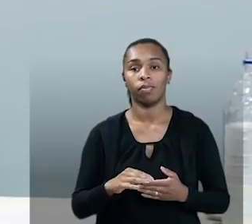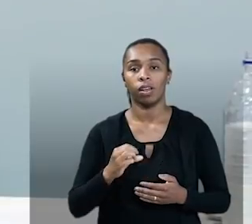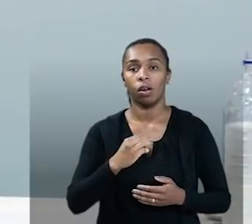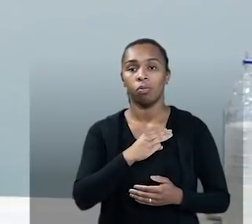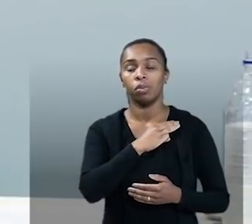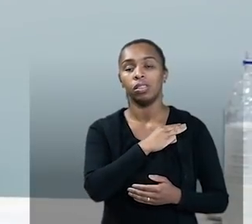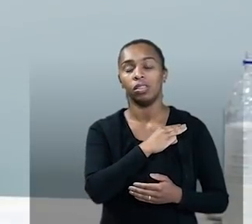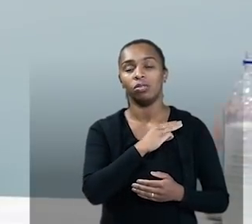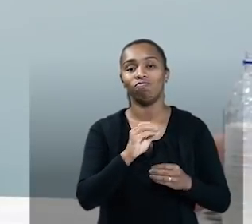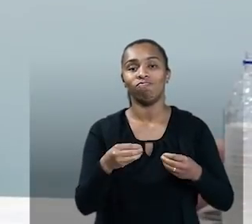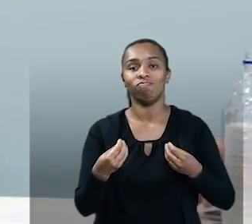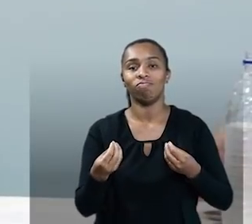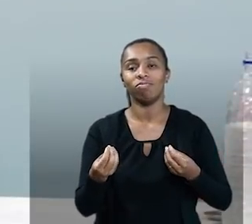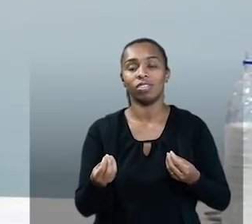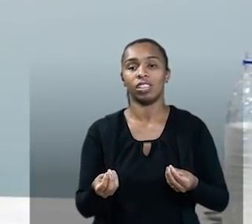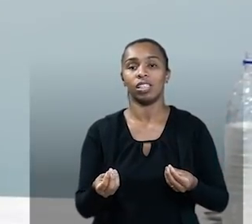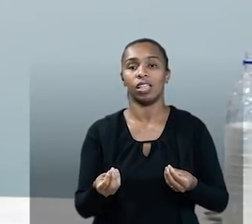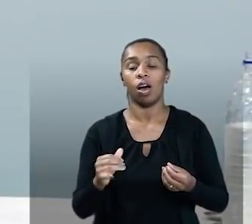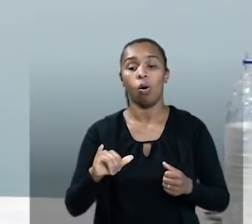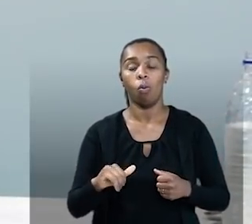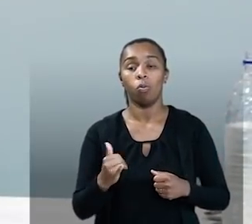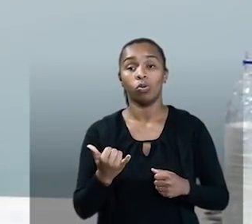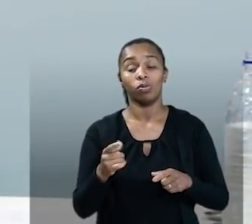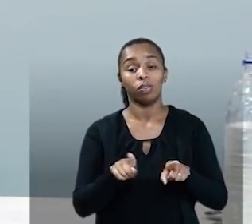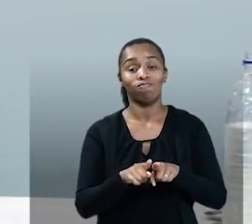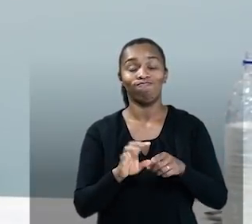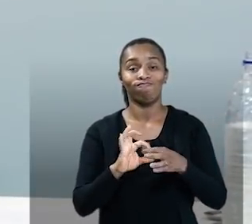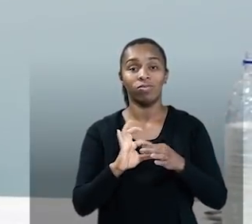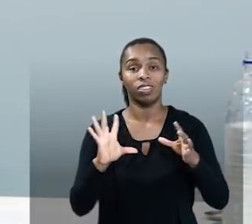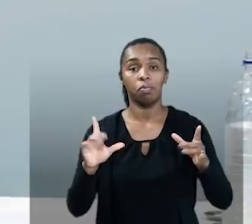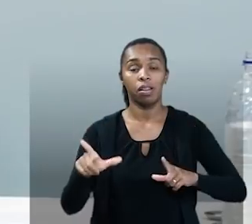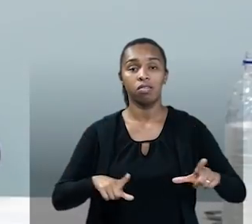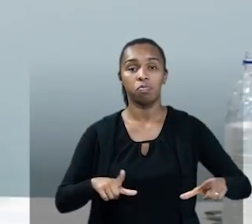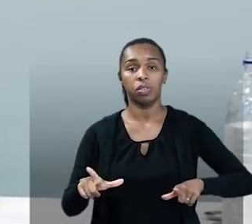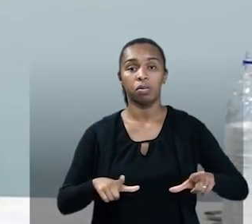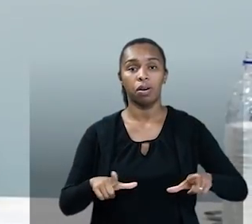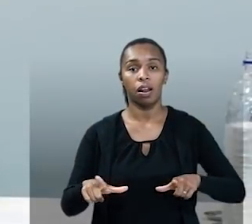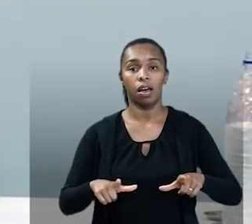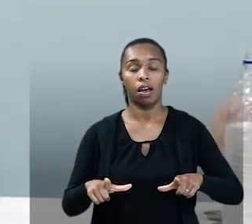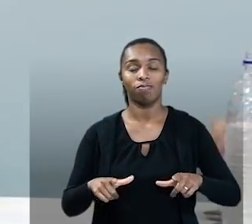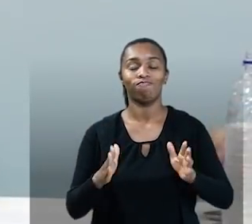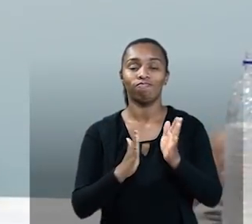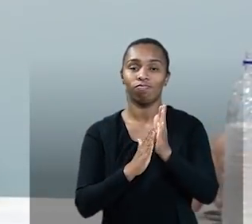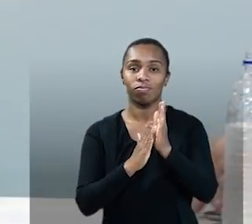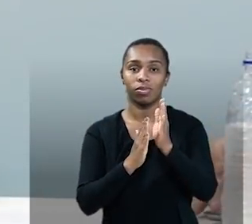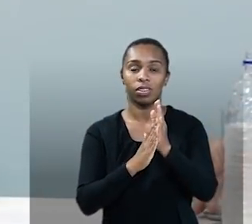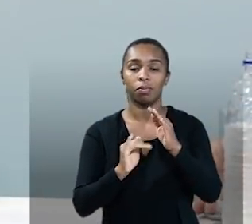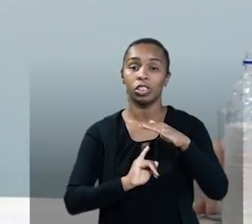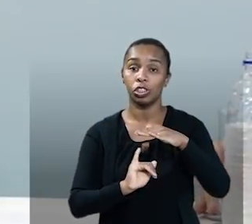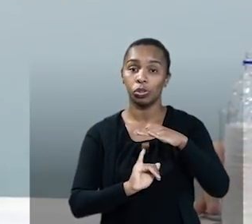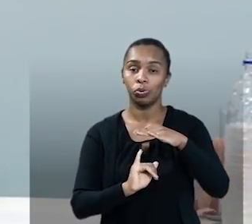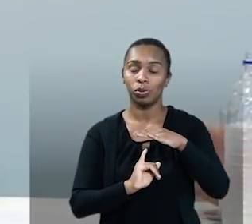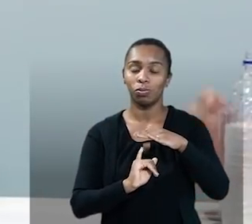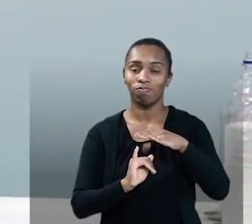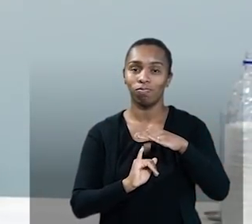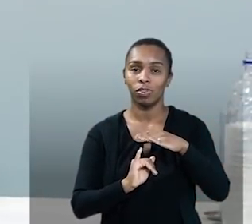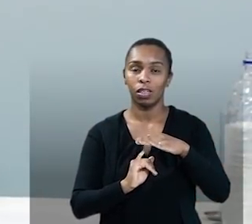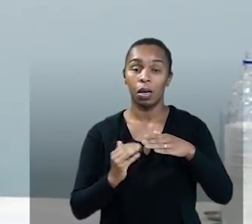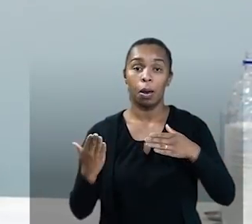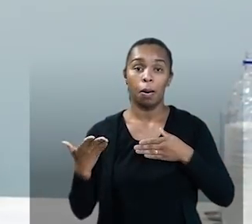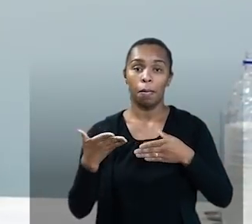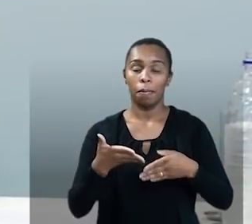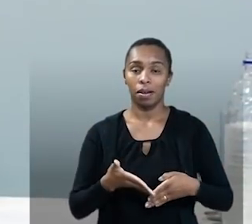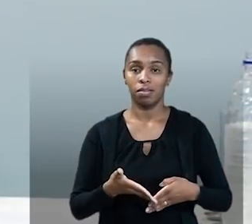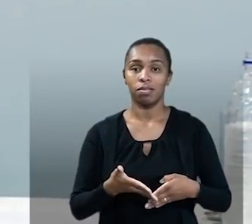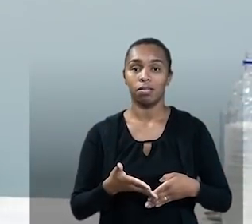nos dado as condições e a liberdade para trabalhar, parabenizar as instituições envolvidas